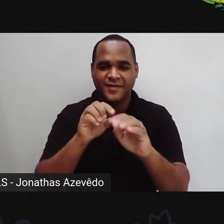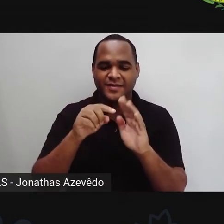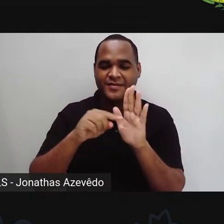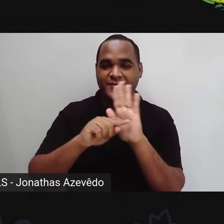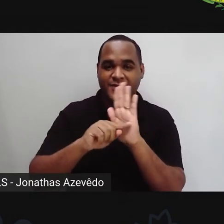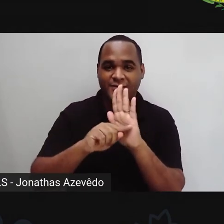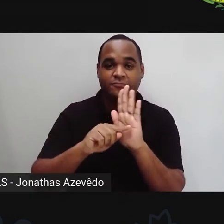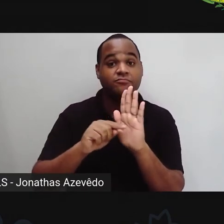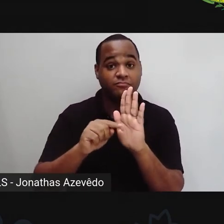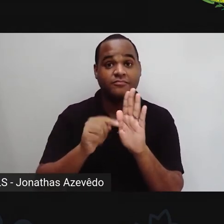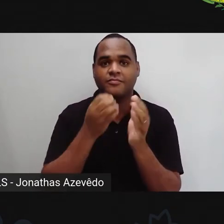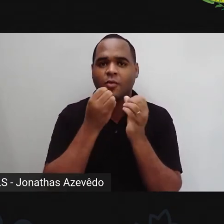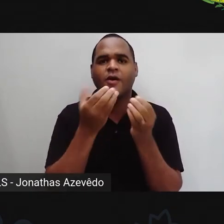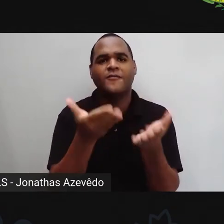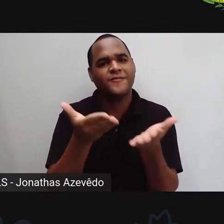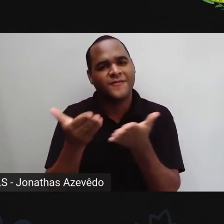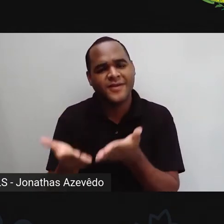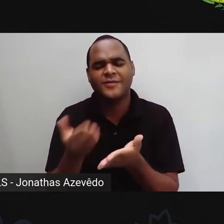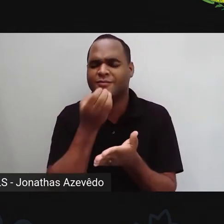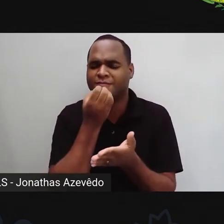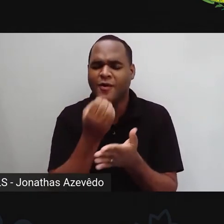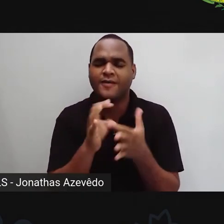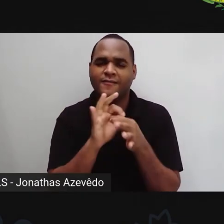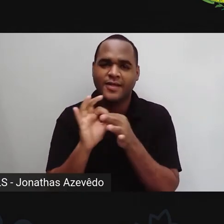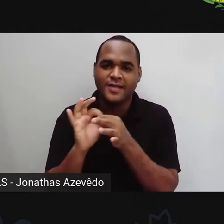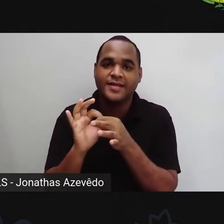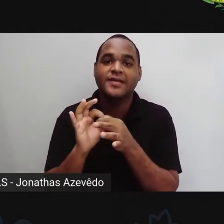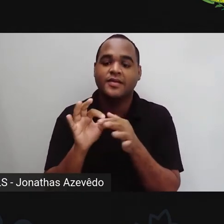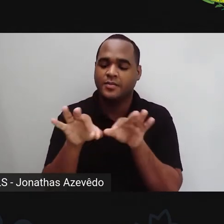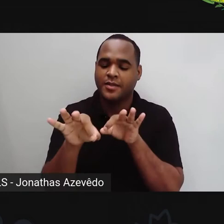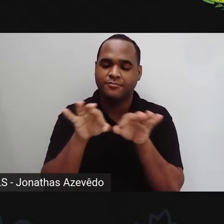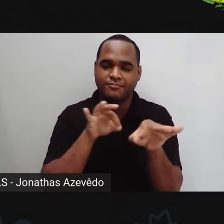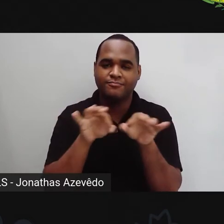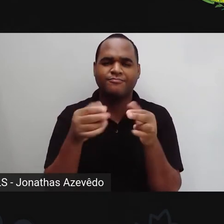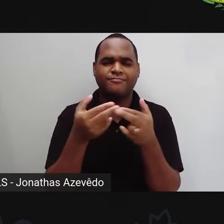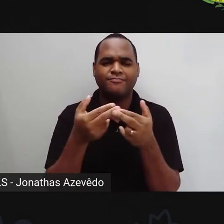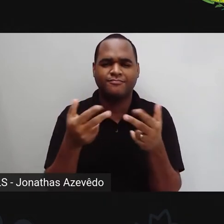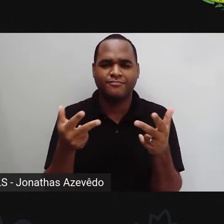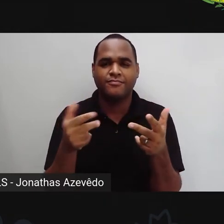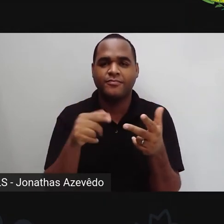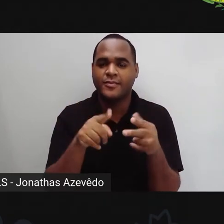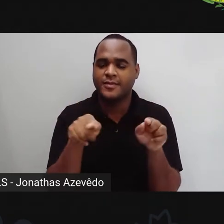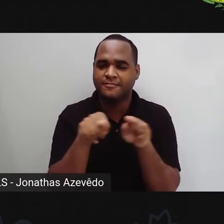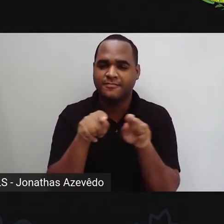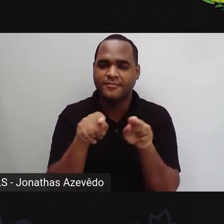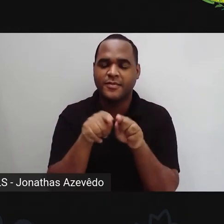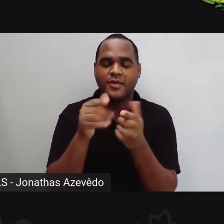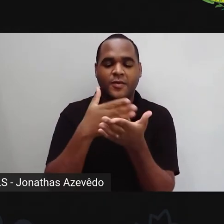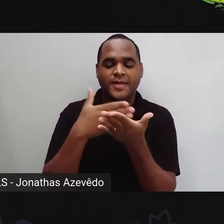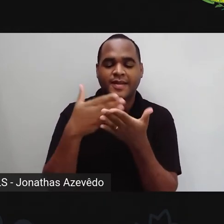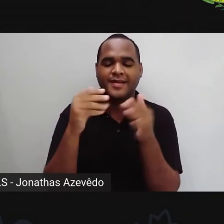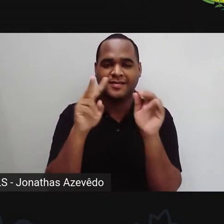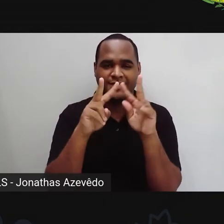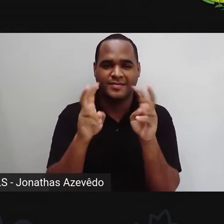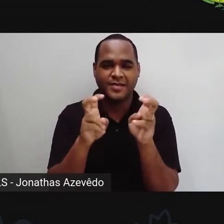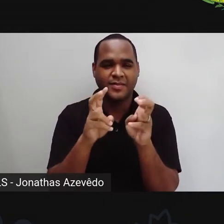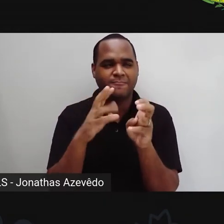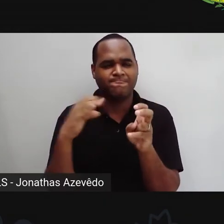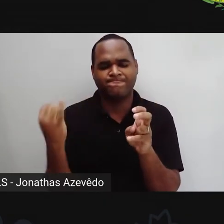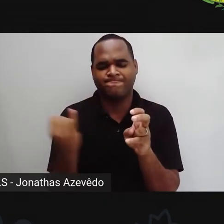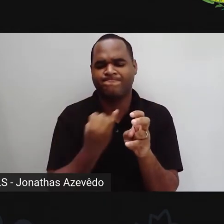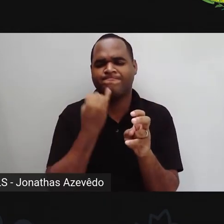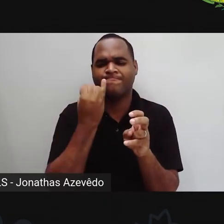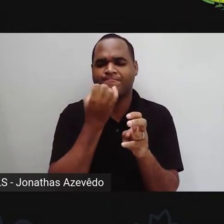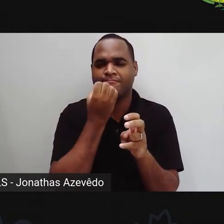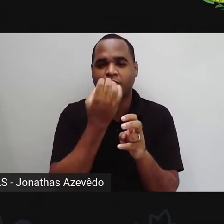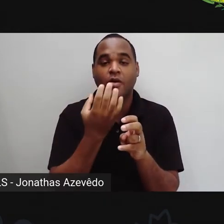-vindos, que sintam-se à vontade, preparados para começarmos a falar sobre mais um assunto aí interessante, não é? Um